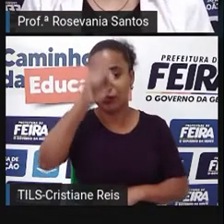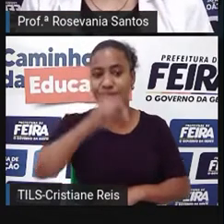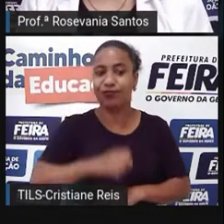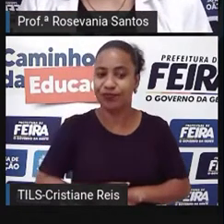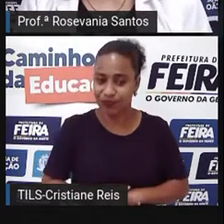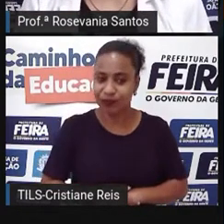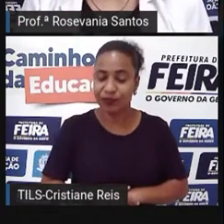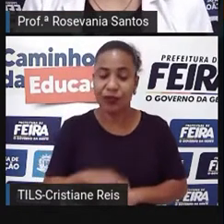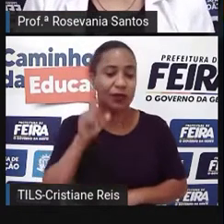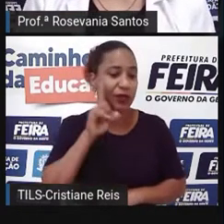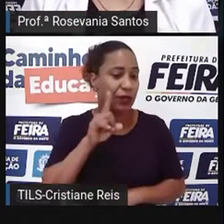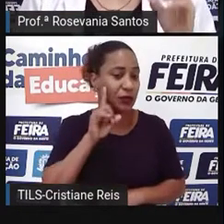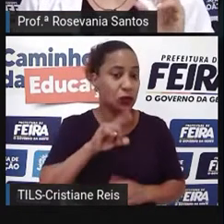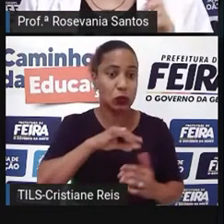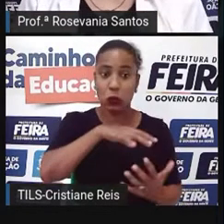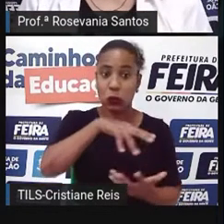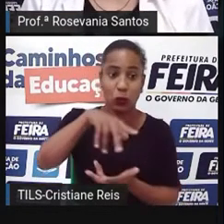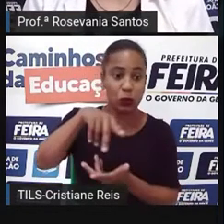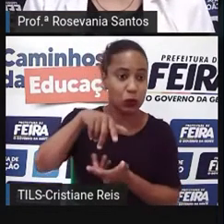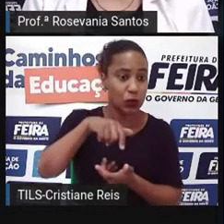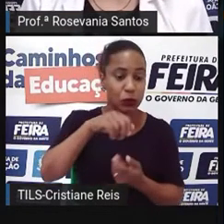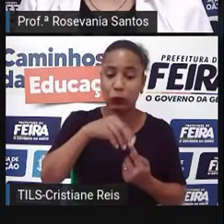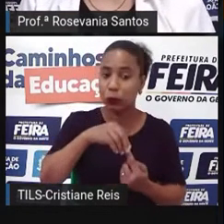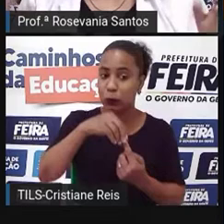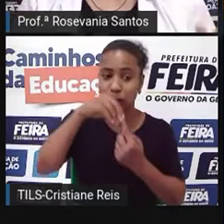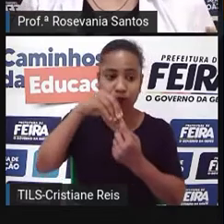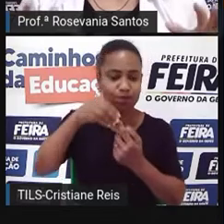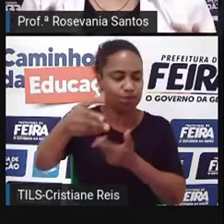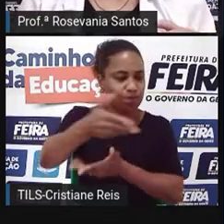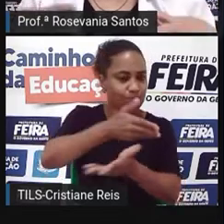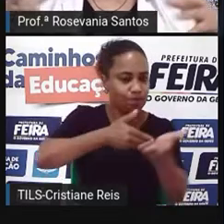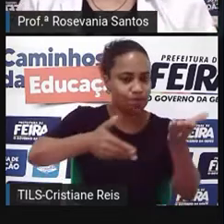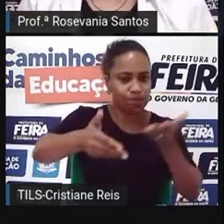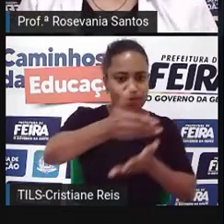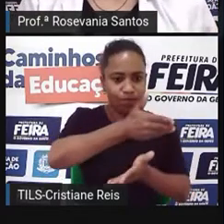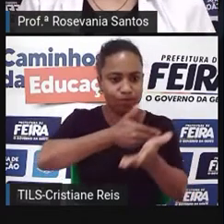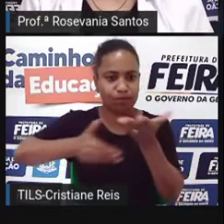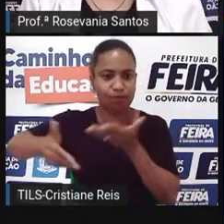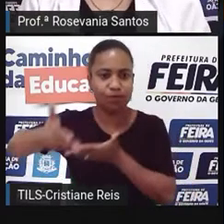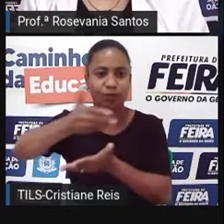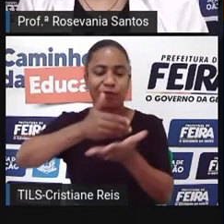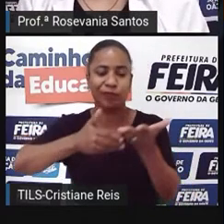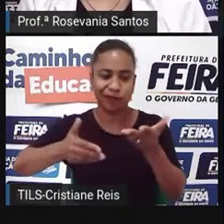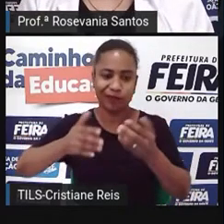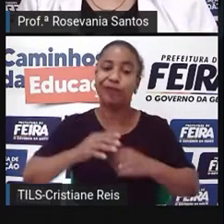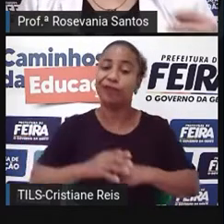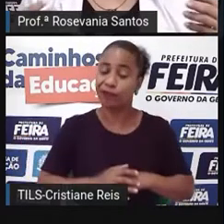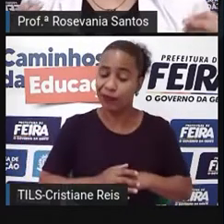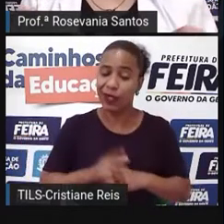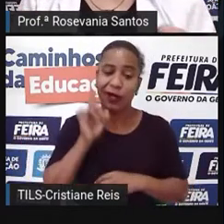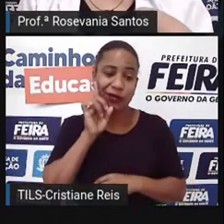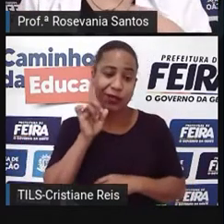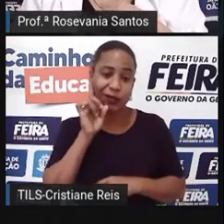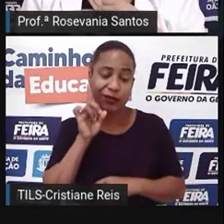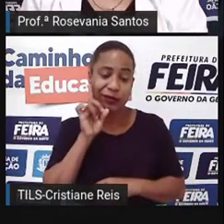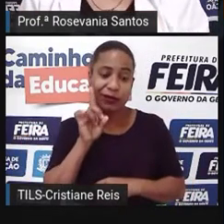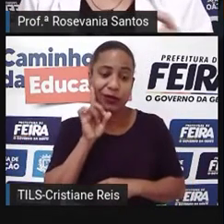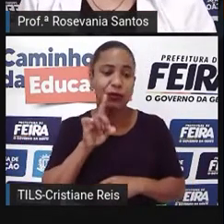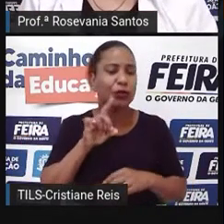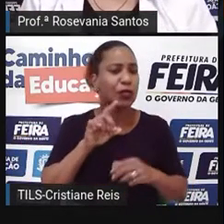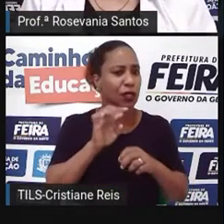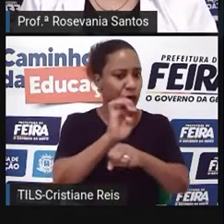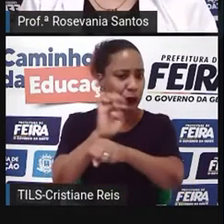as questões econômicas mundiais. Então os Estados Unidos, né, eles são, no caso, né, 50 estados que cobram a